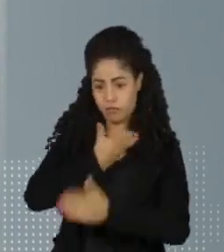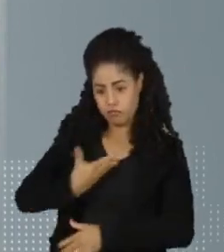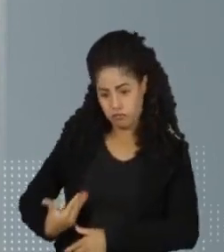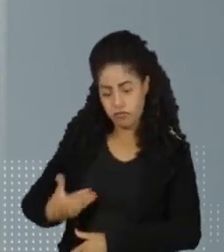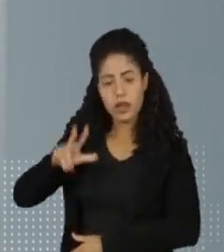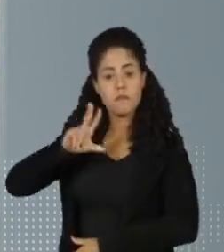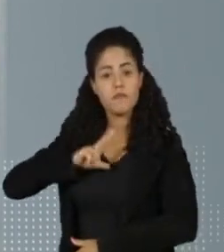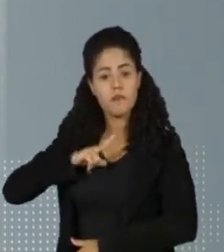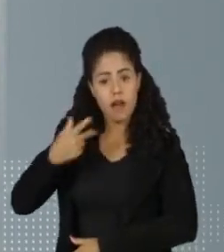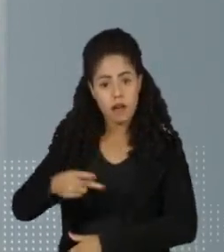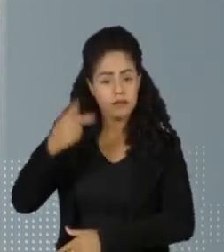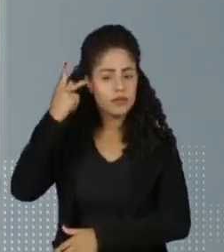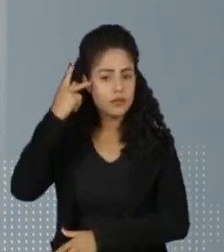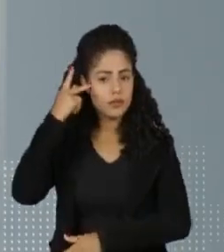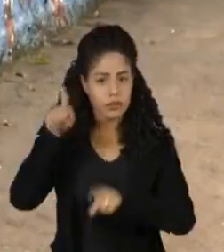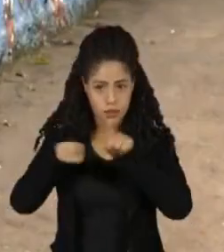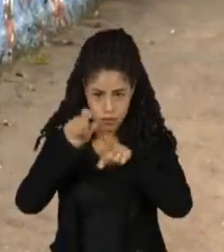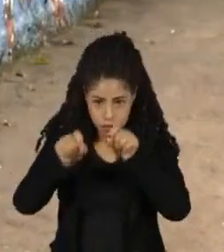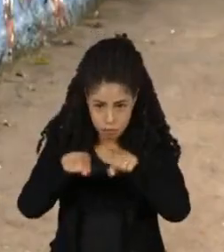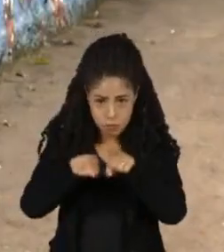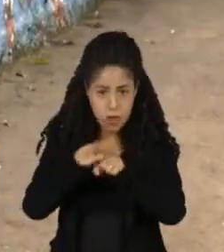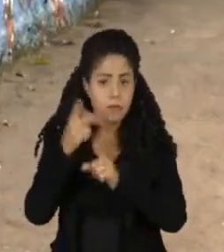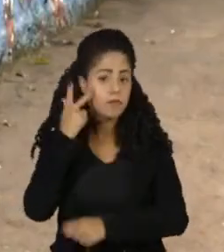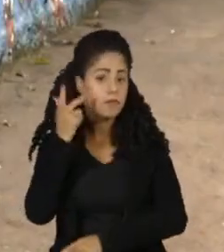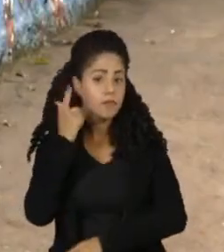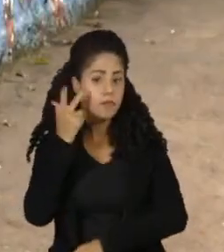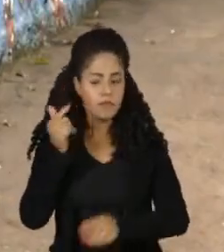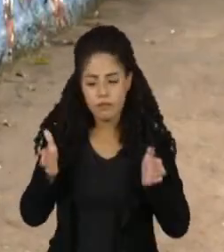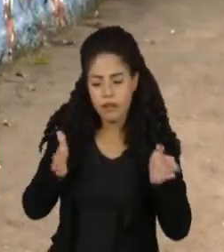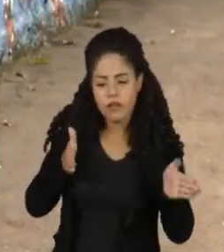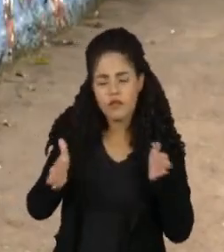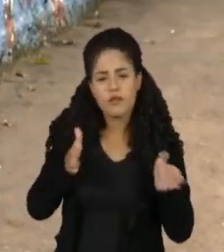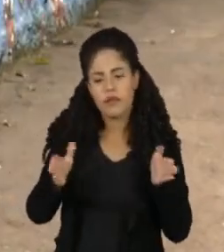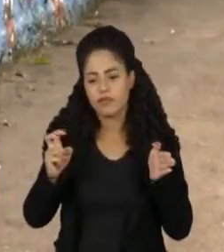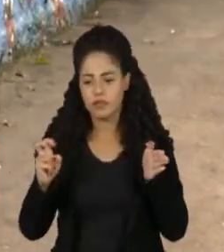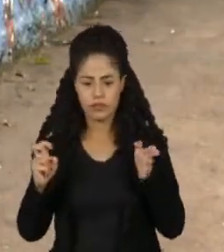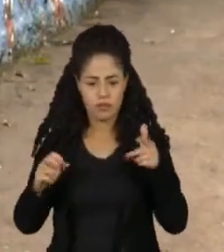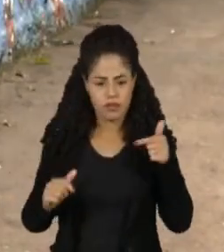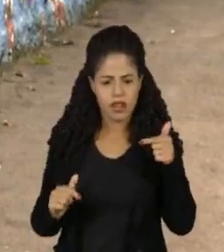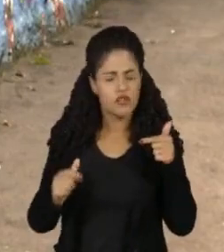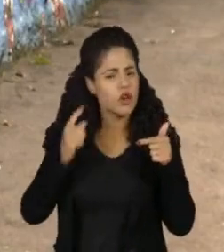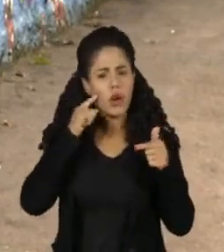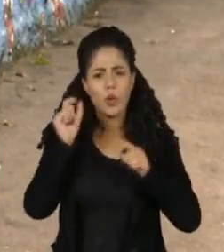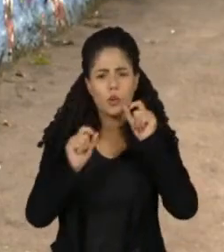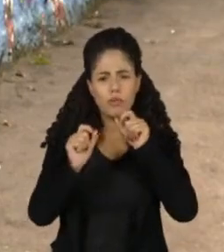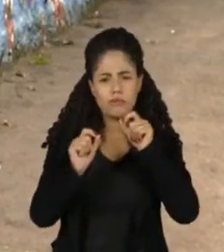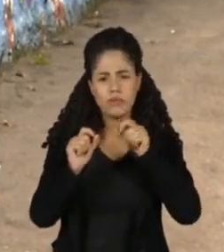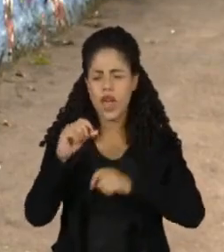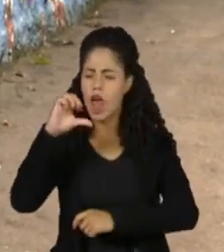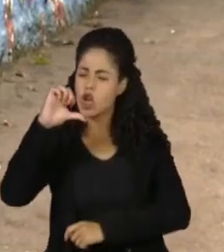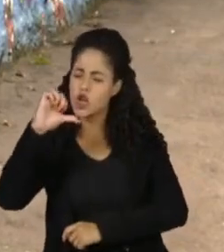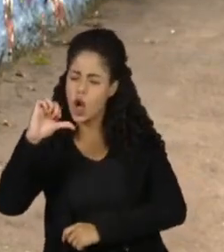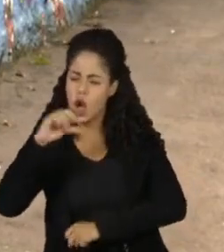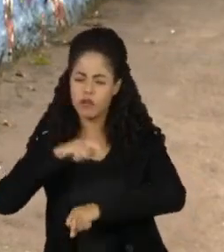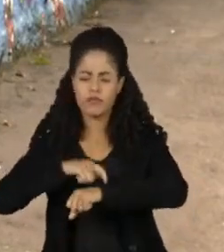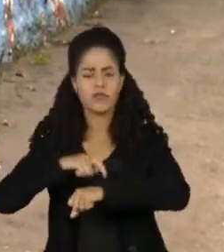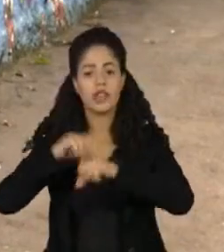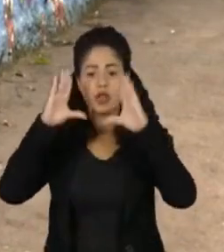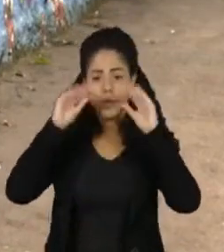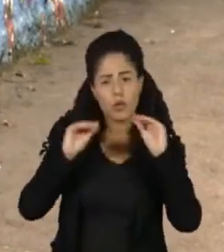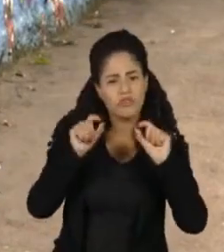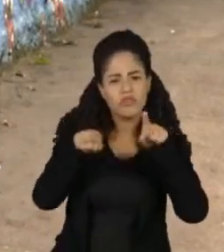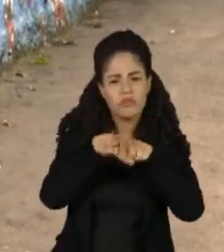privadas em São Paulo e no Ceará. Nessa faixa etária, o tempo ideal de sono é entre 9 e 11 horas.